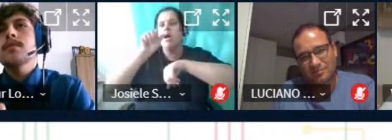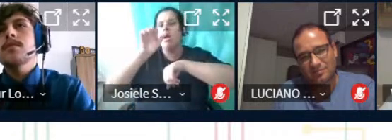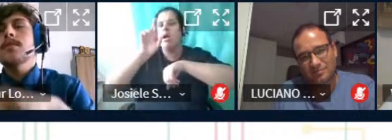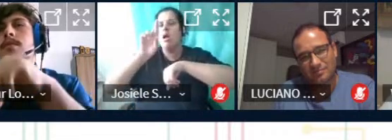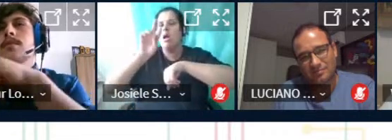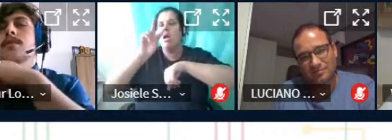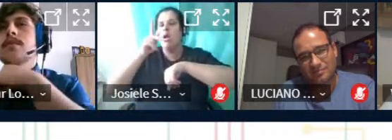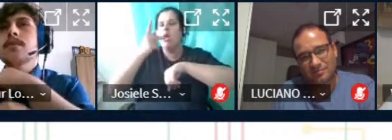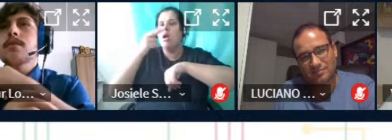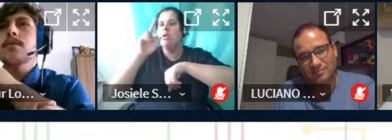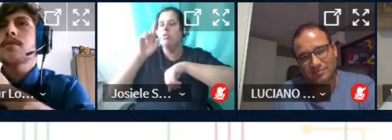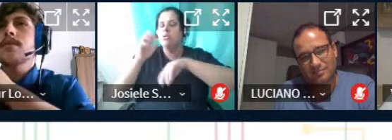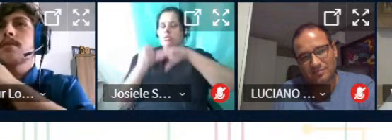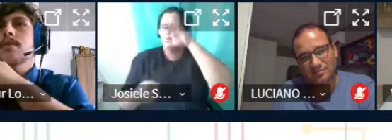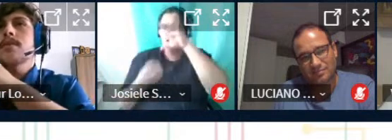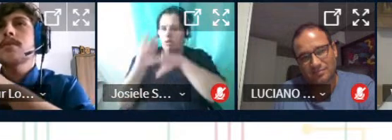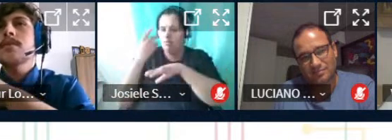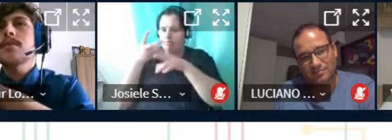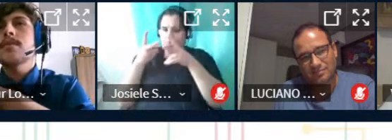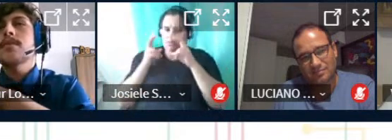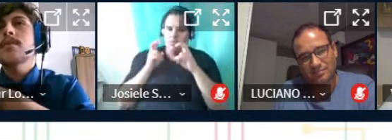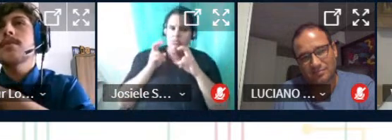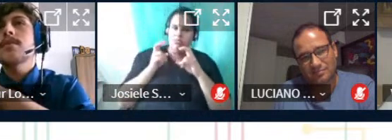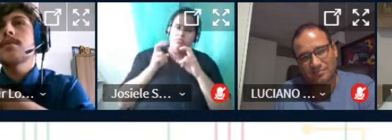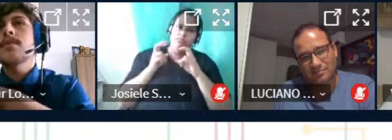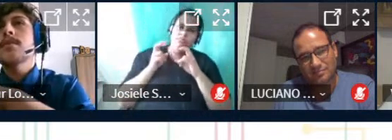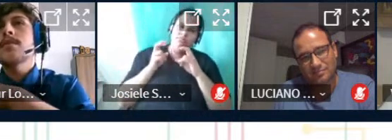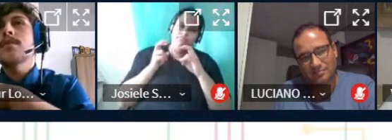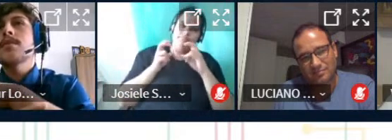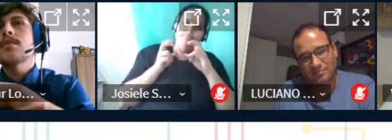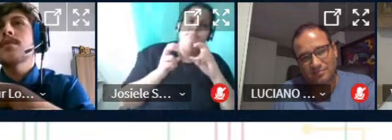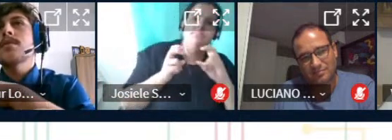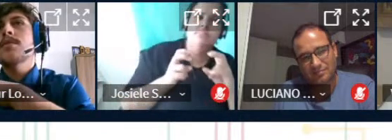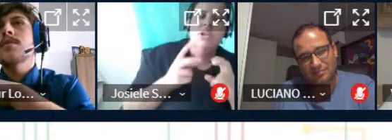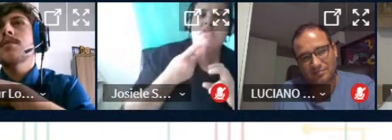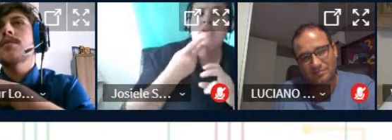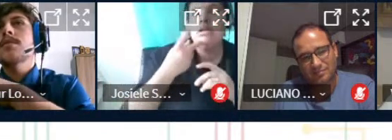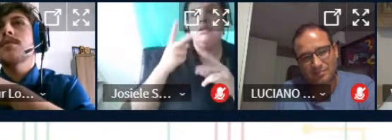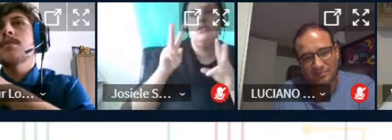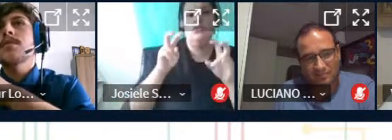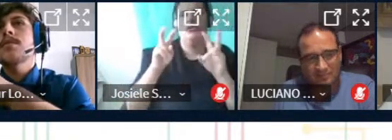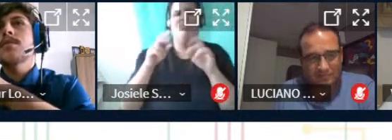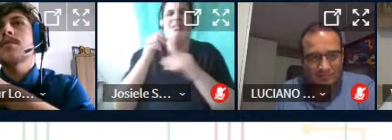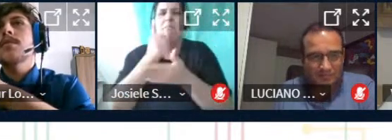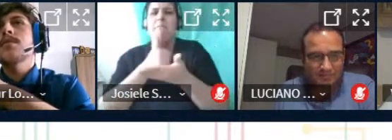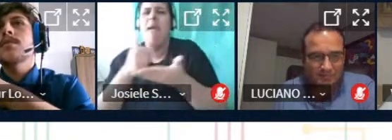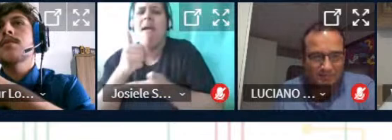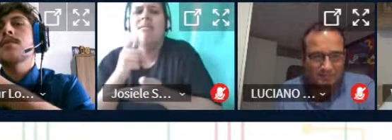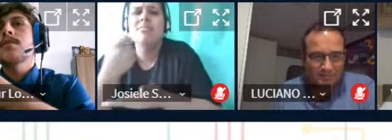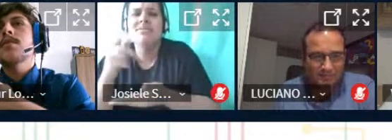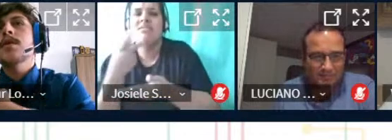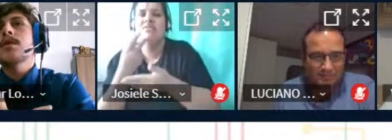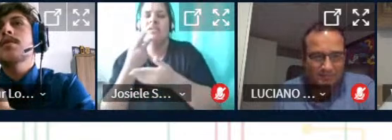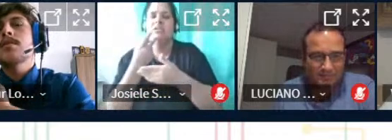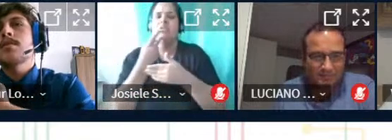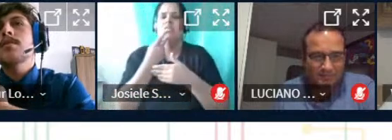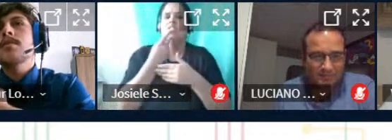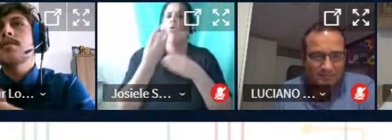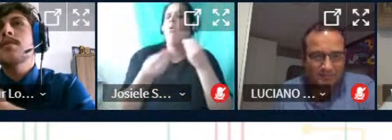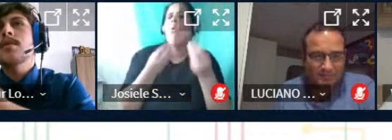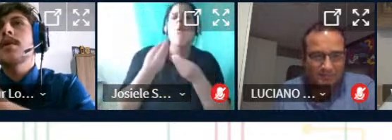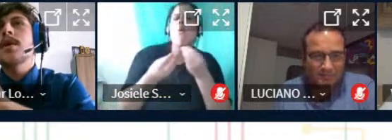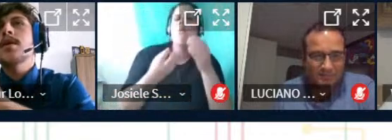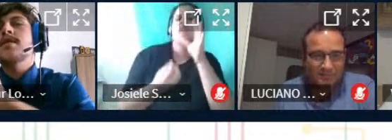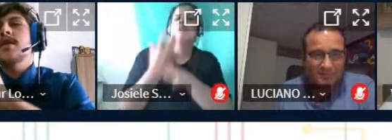foi que surgiu essa percepção de olha a gente tem que falar isso aqui isso aqui é muito básico mas tem que falar como é que